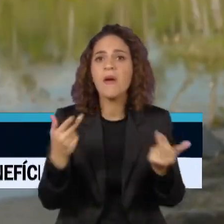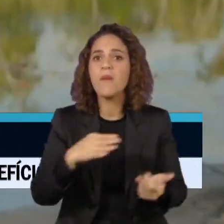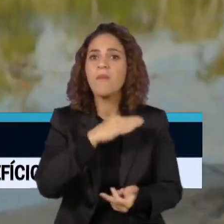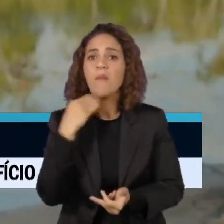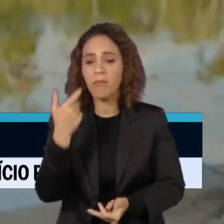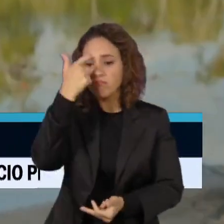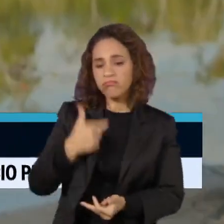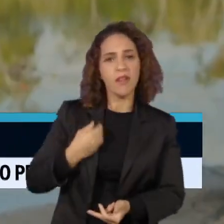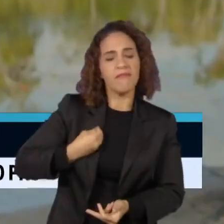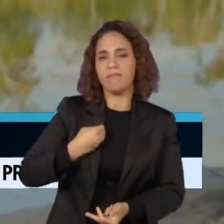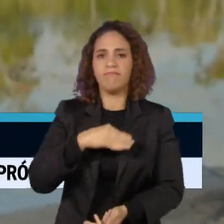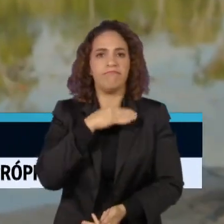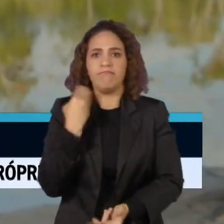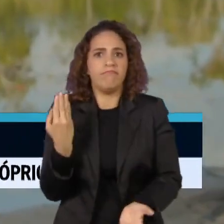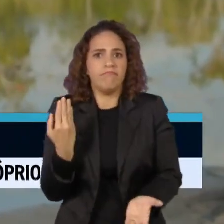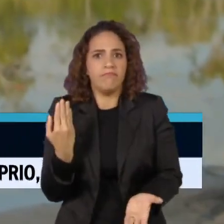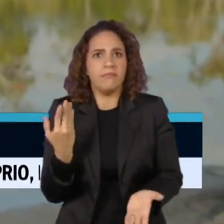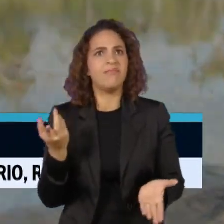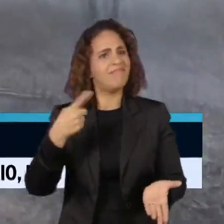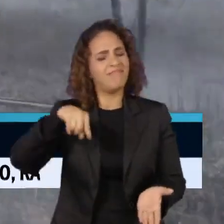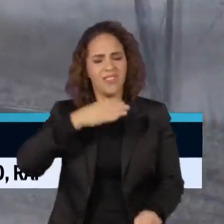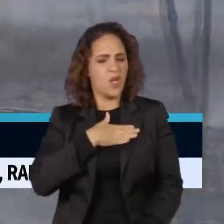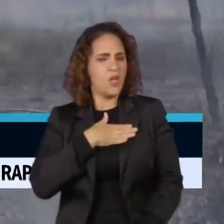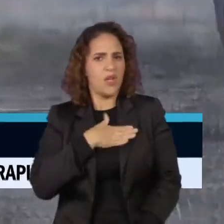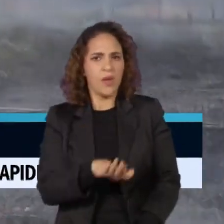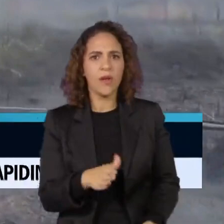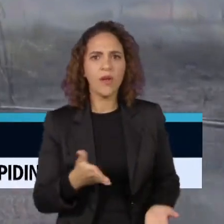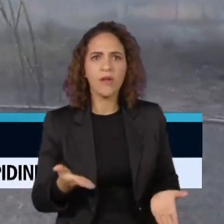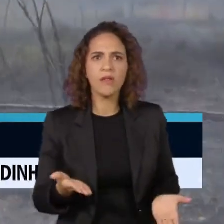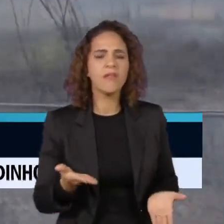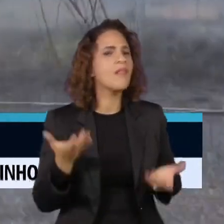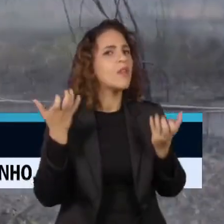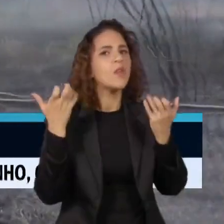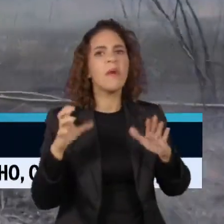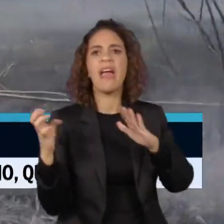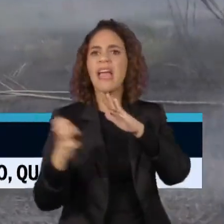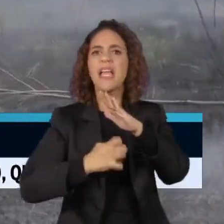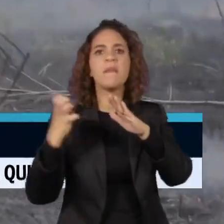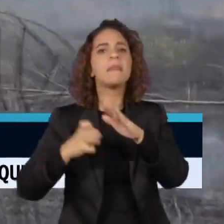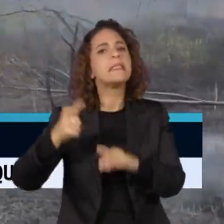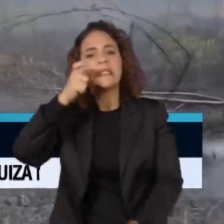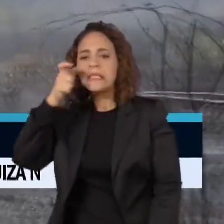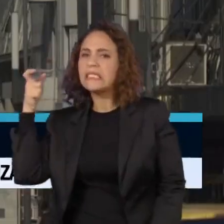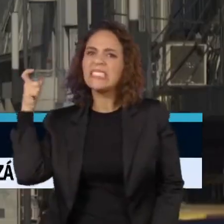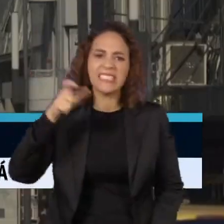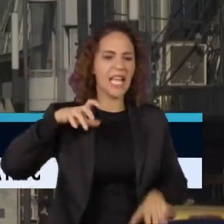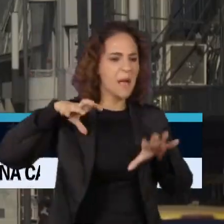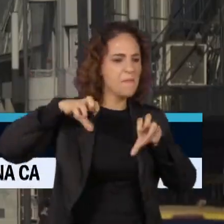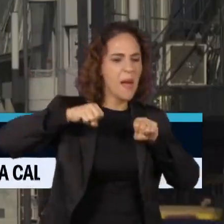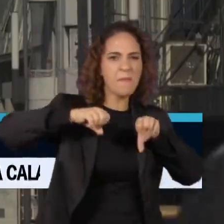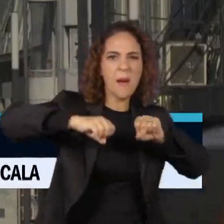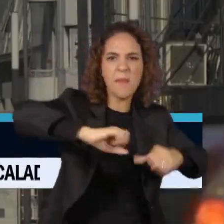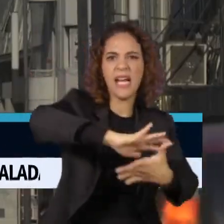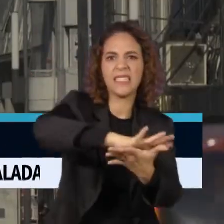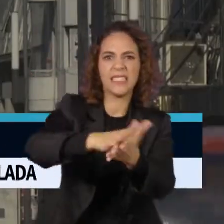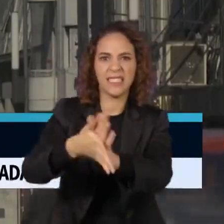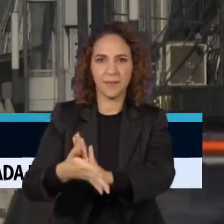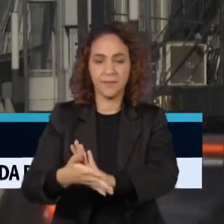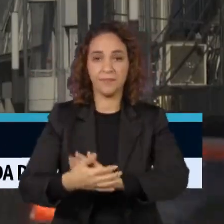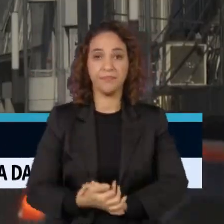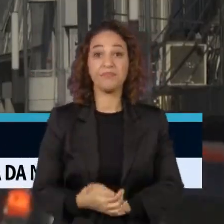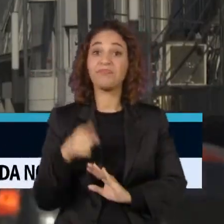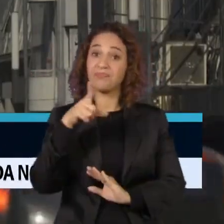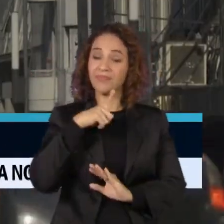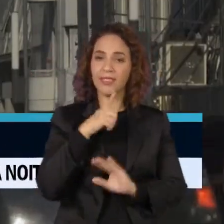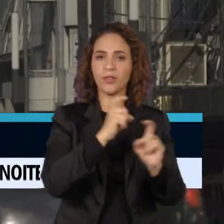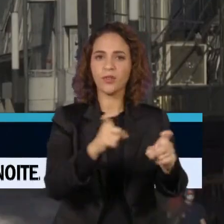vida. Então a gente não gosta de grandes empresas que vêm para destruir. Na reunião em